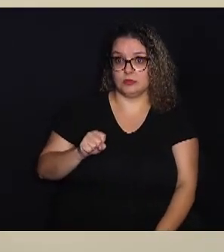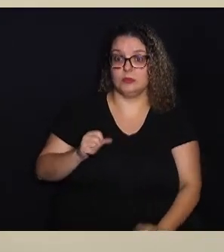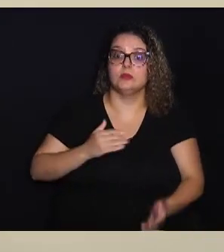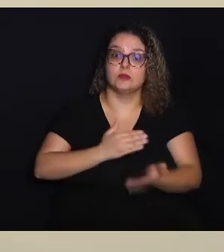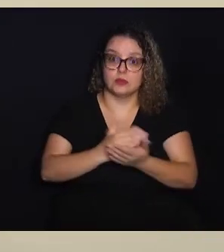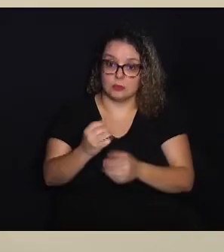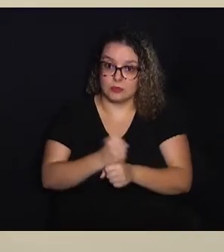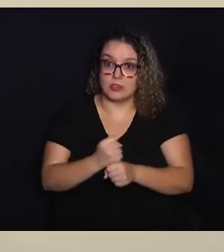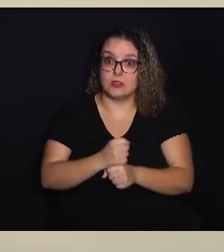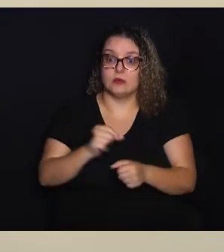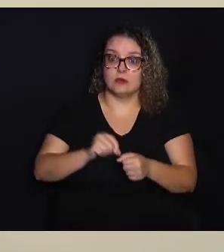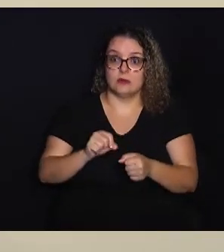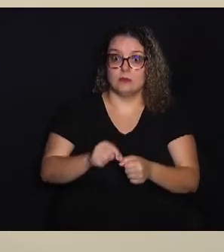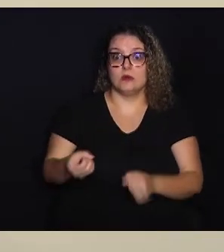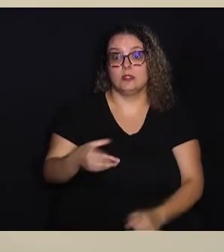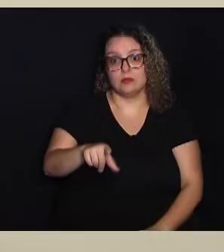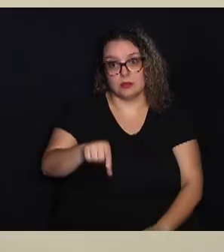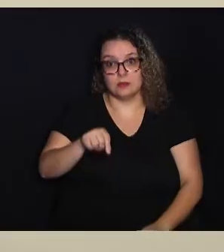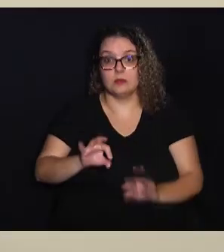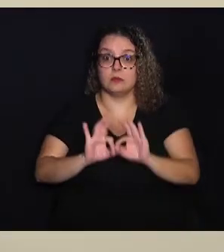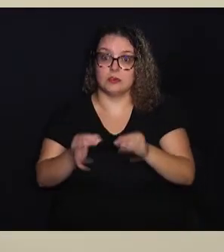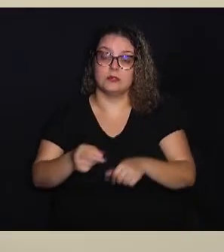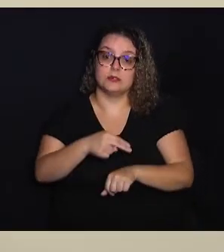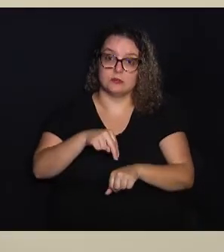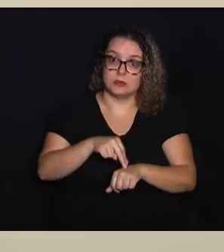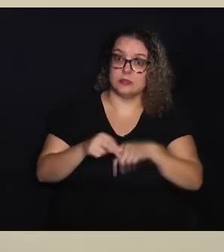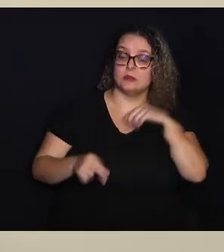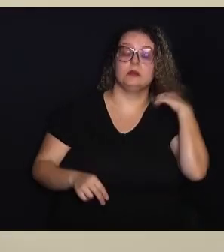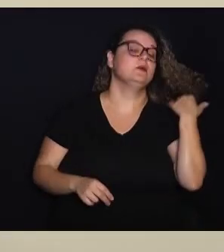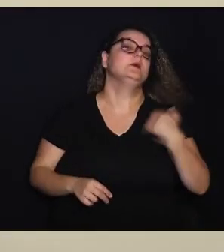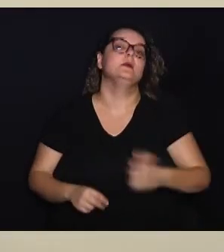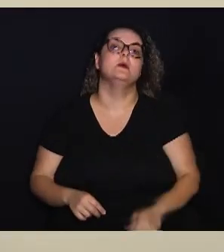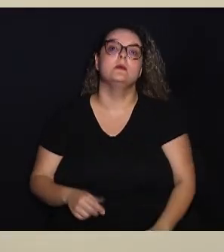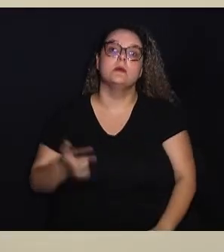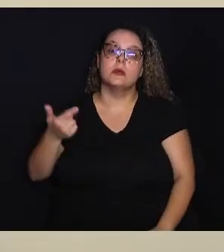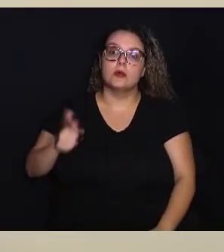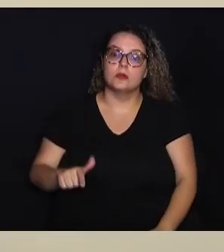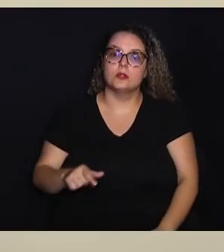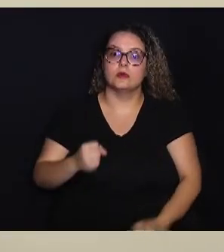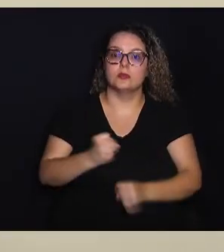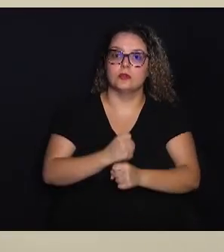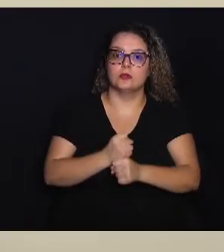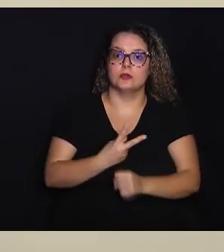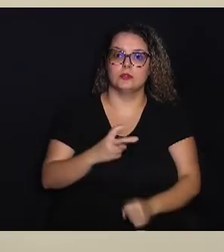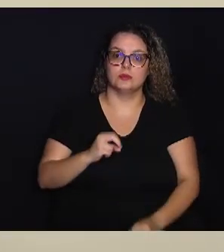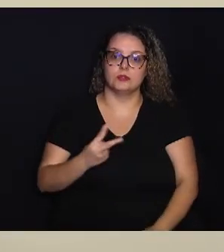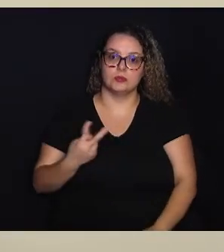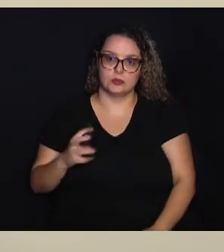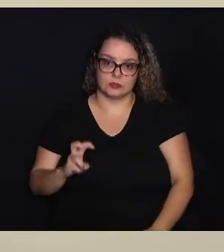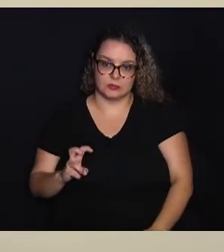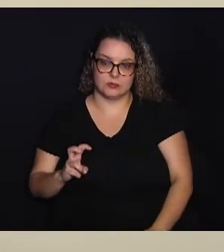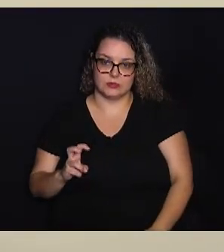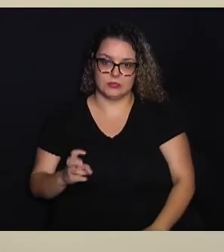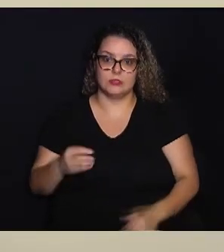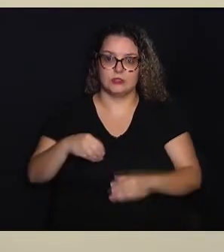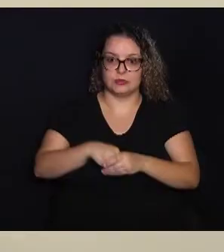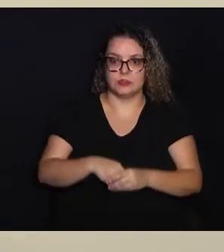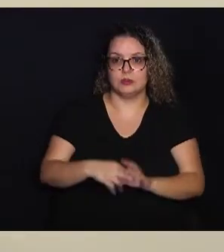no início do ano E fazer uma nova opção pelo Simples Nacional Para permanecer no ano de 2025